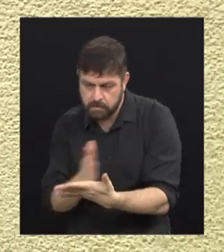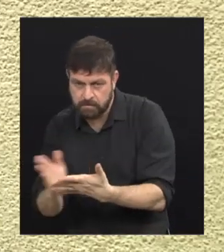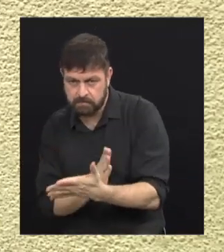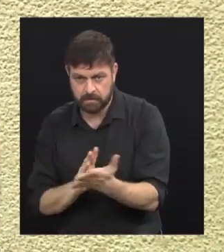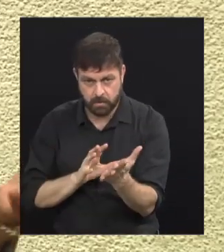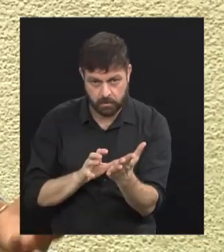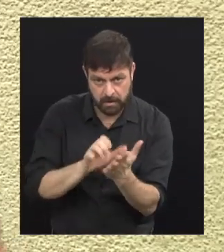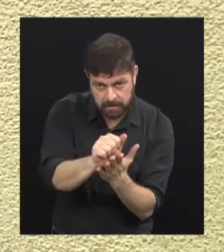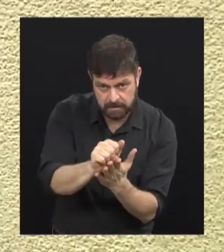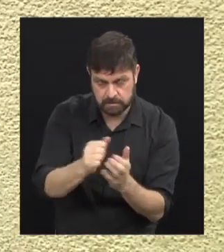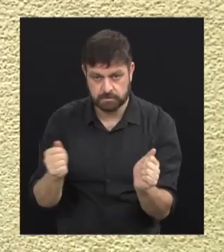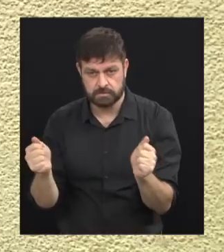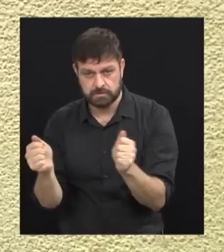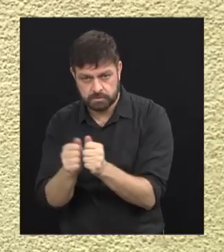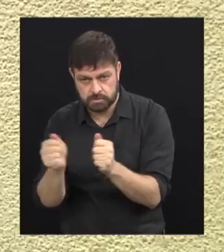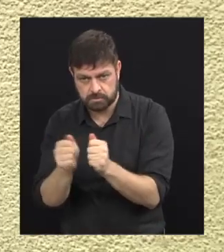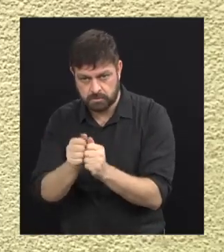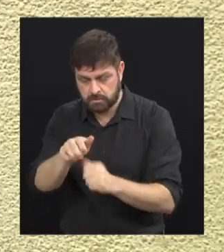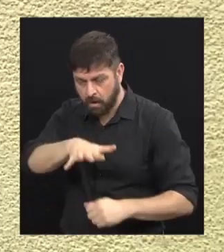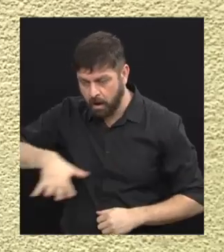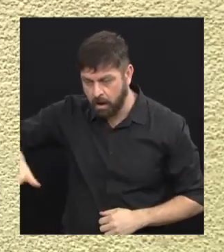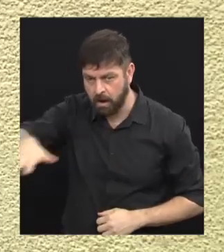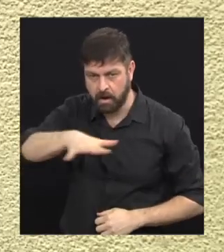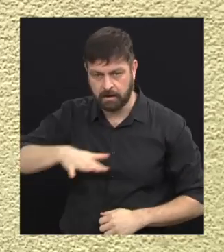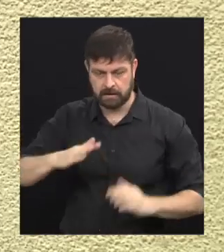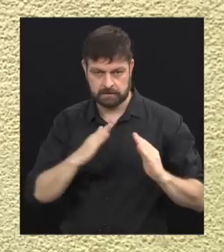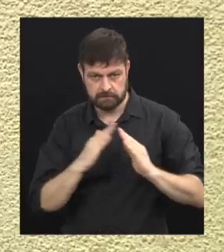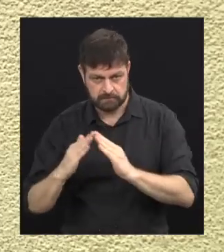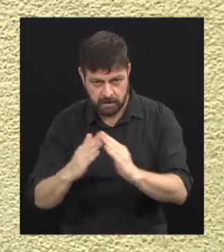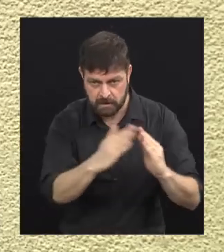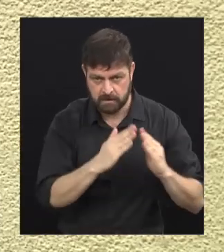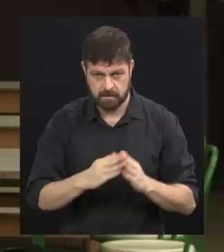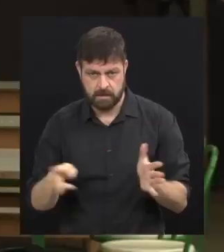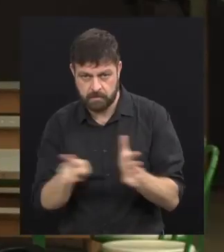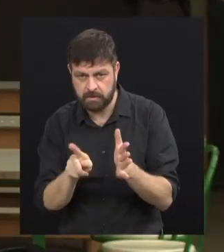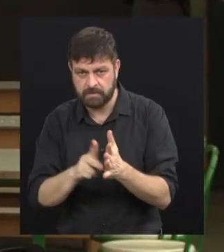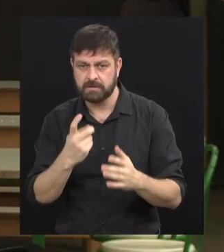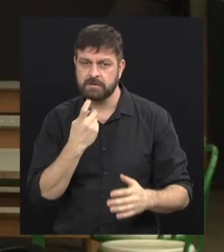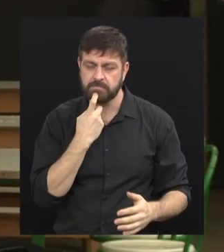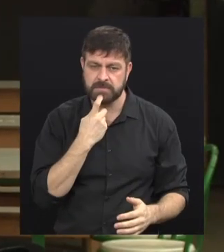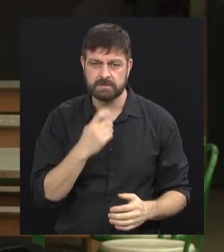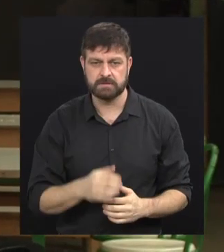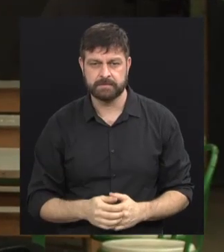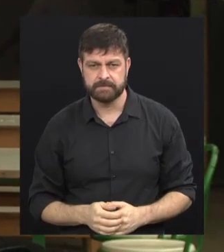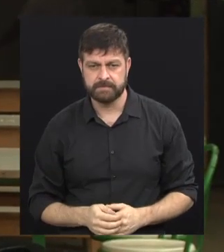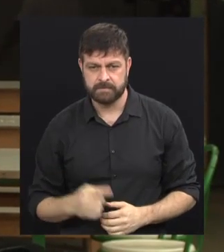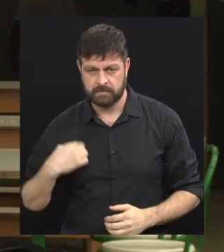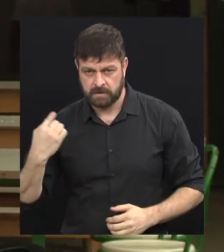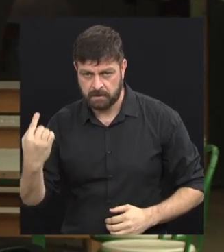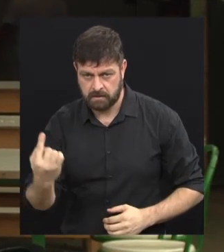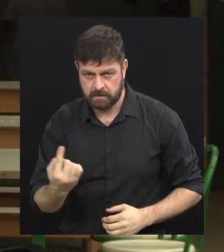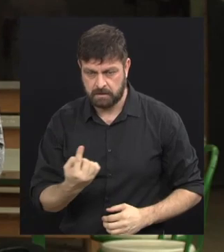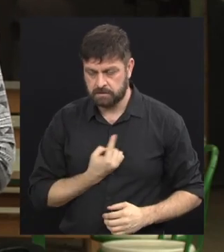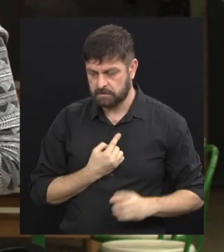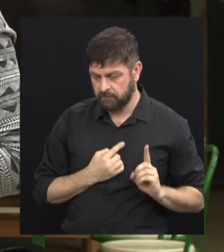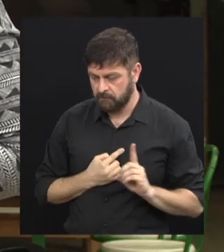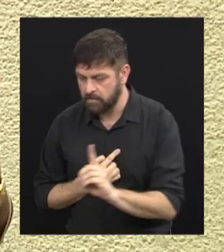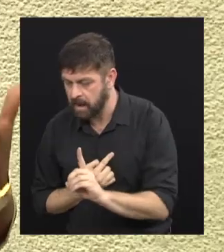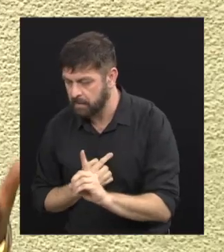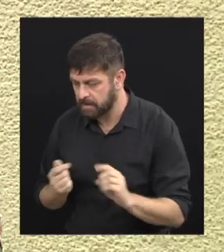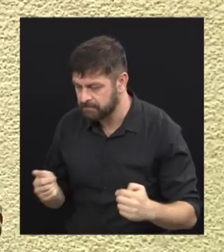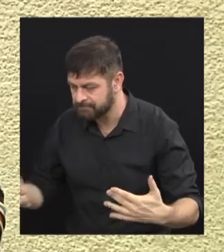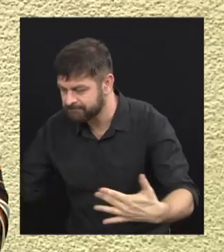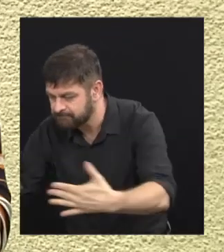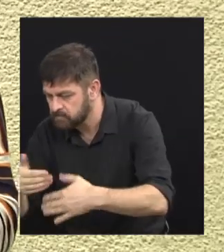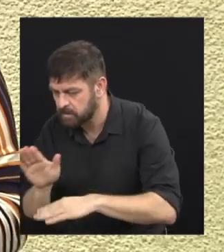cadastro junto com a área de habitação aqui da Prefeitura de Campinas. Então nós fomos para fazer mais um acolhimento